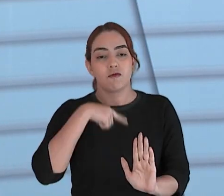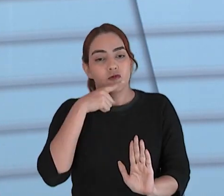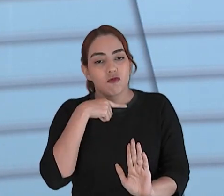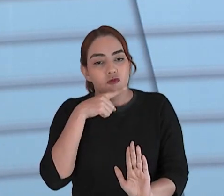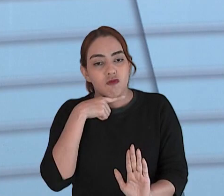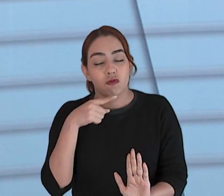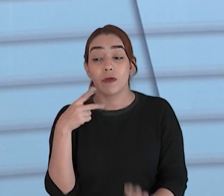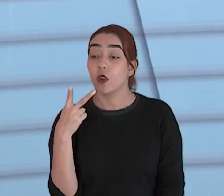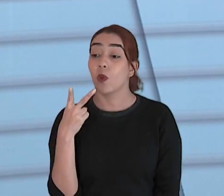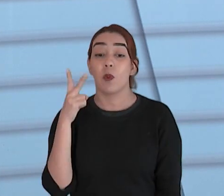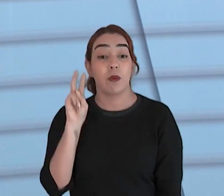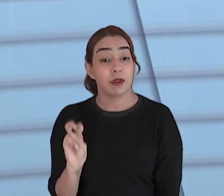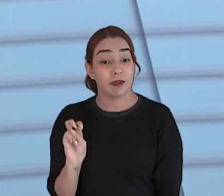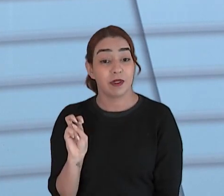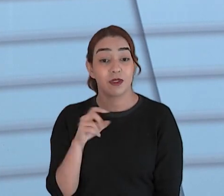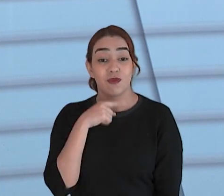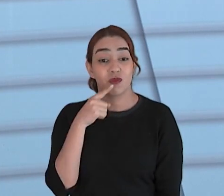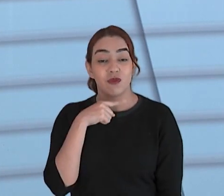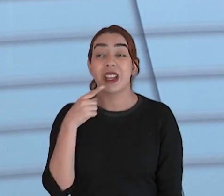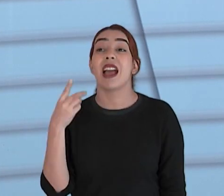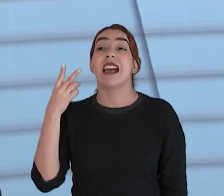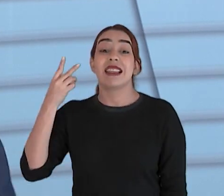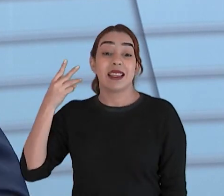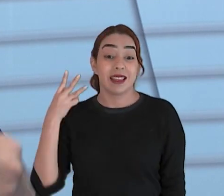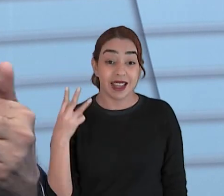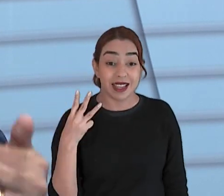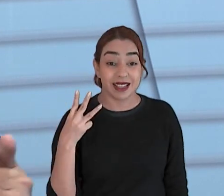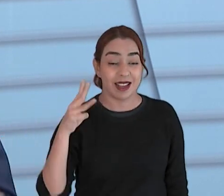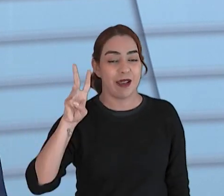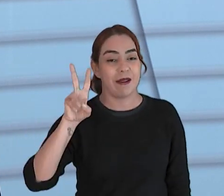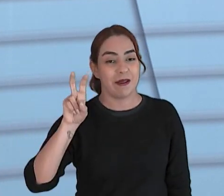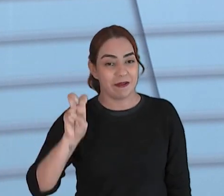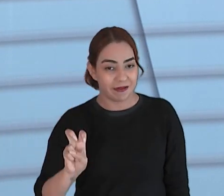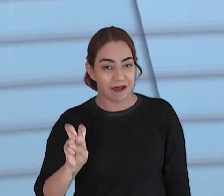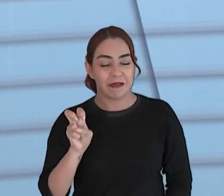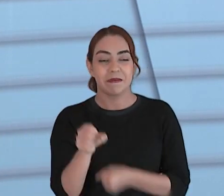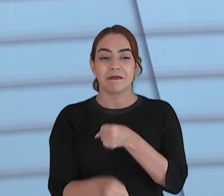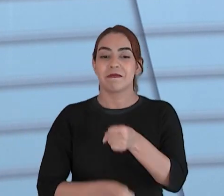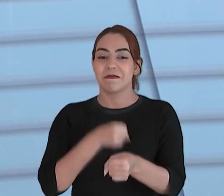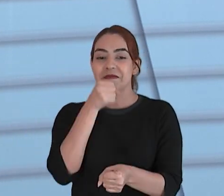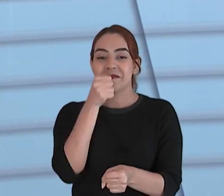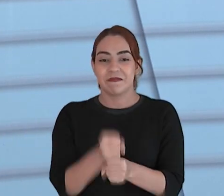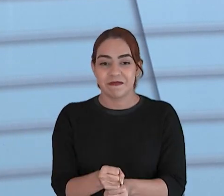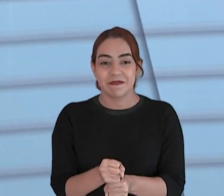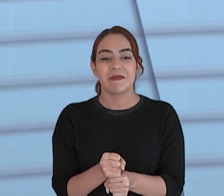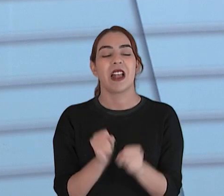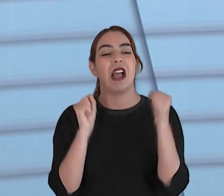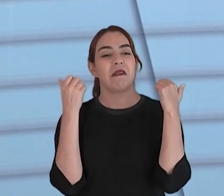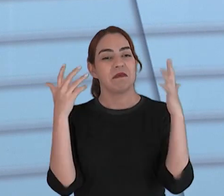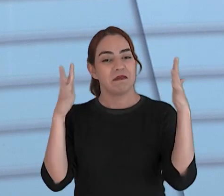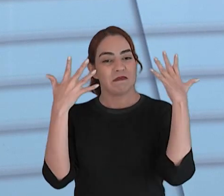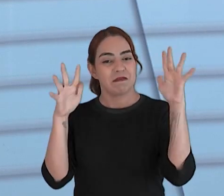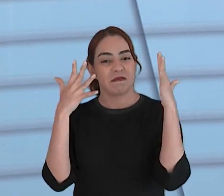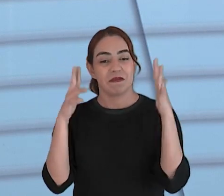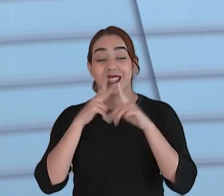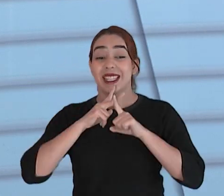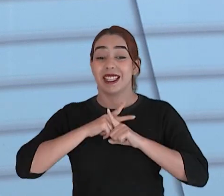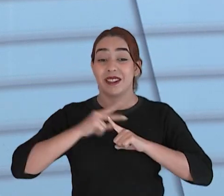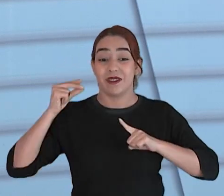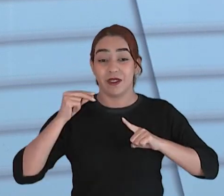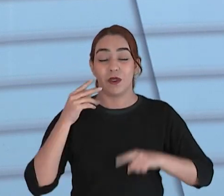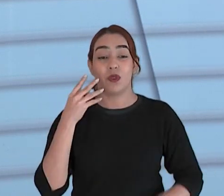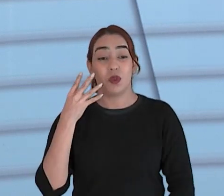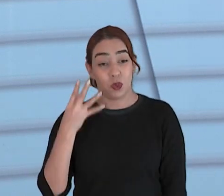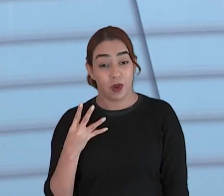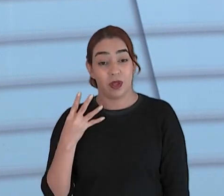as duas vezes, mas na terceira foi o ano que veio para a gente celebrar essa vitória com 4